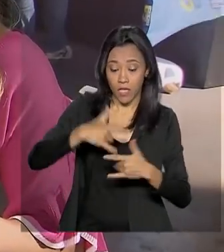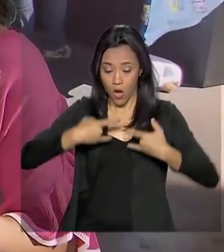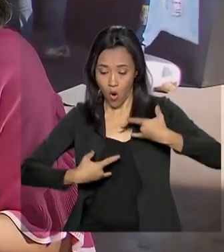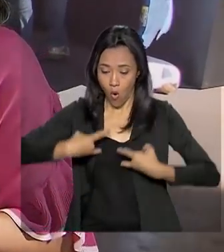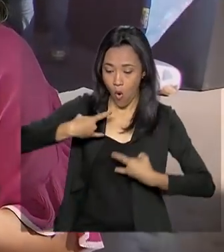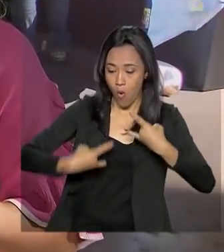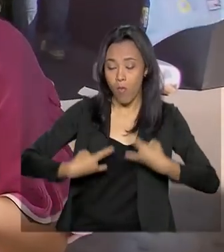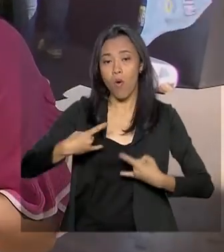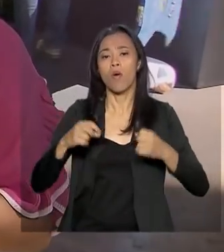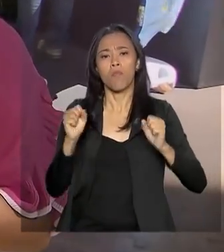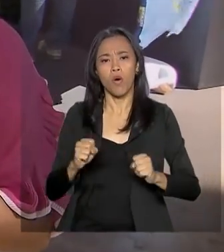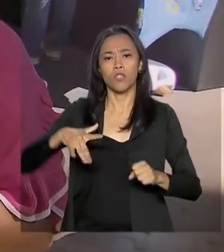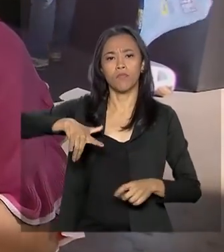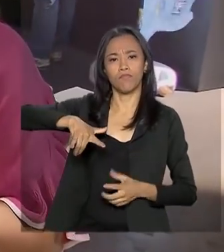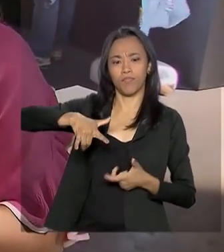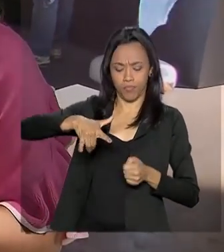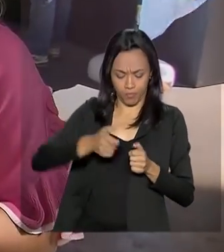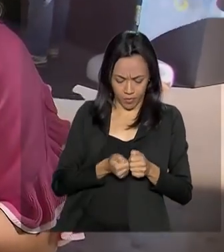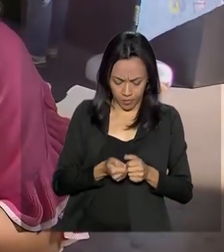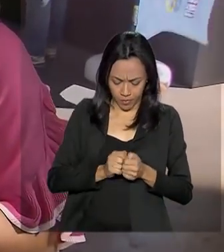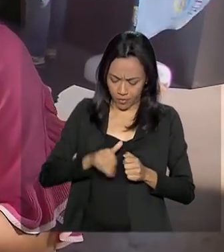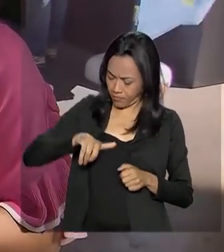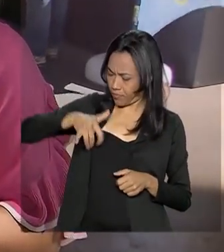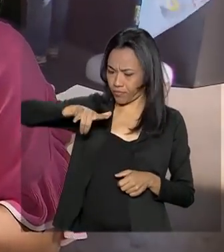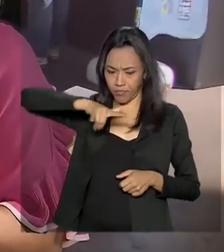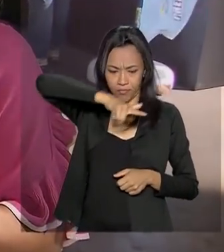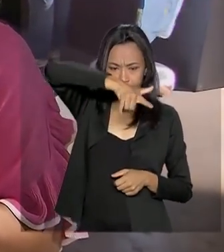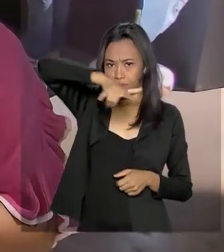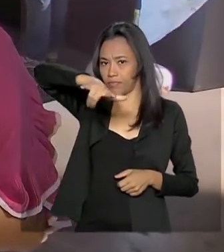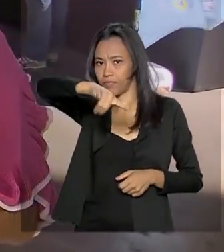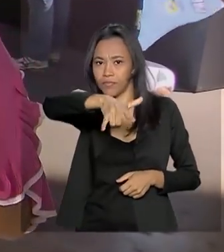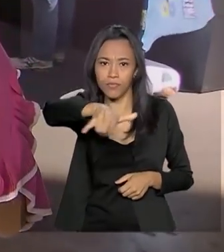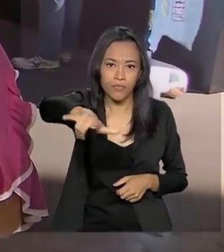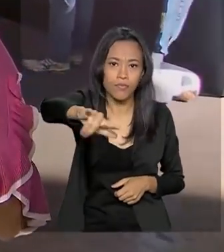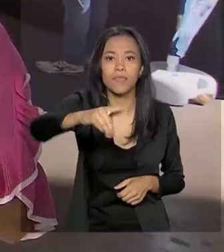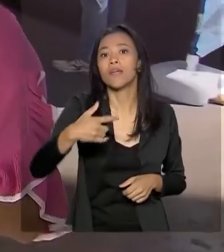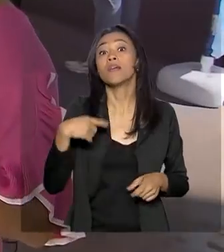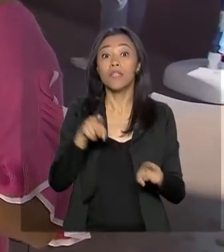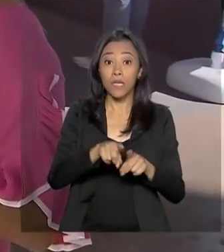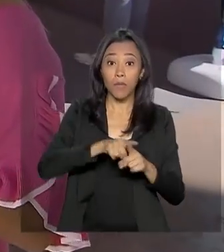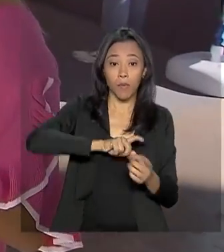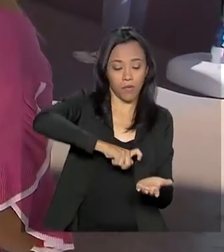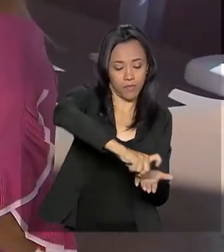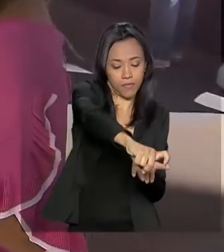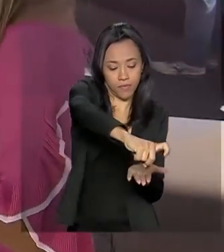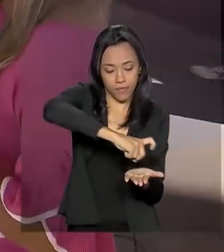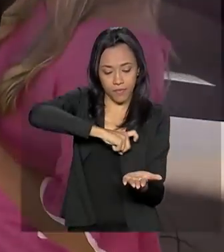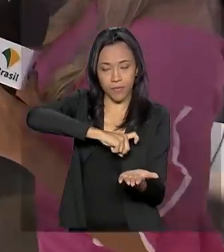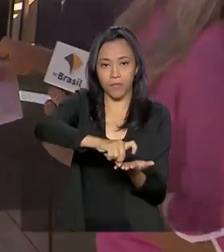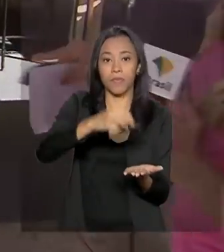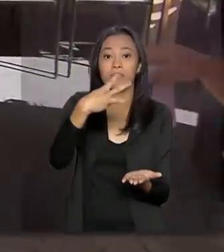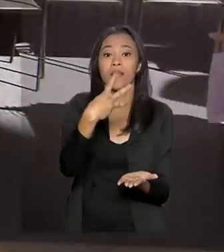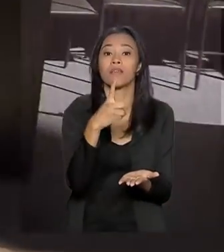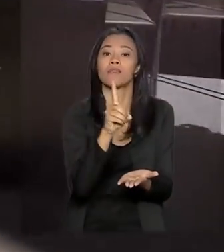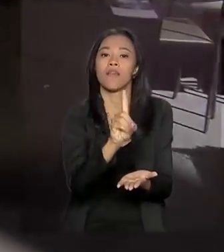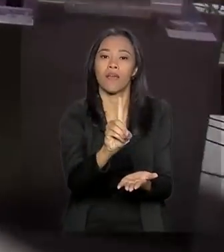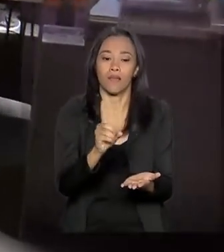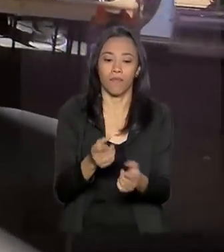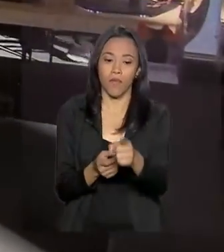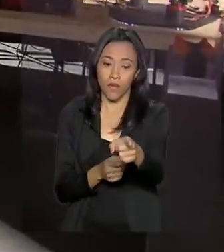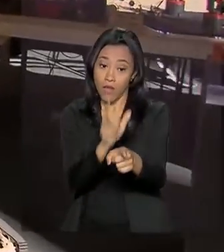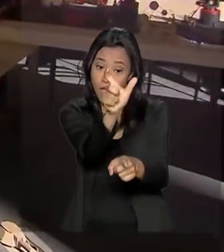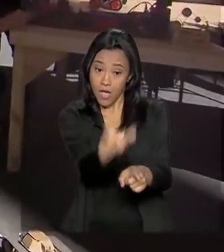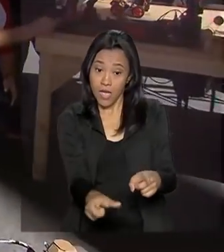pilotar drones e até entender como é que funciona uma máquina de impressão 3D. Eu vou mostrar para vocês aqui o pessoal do